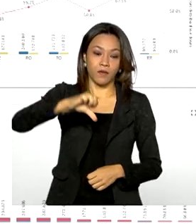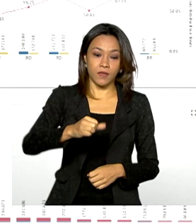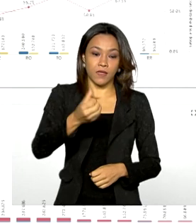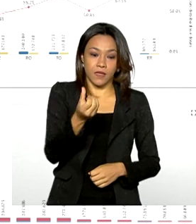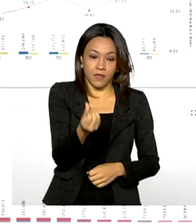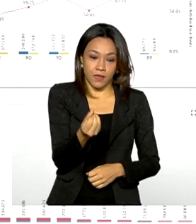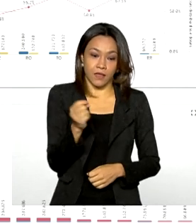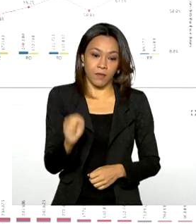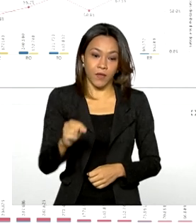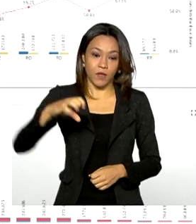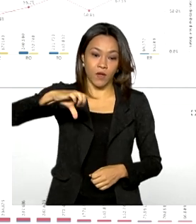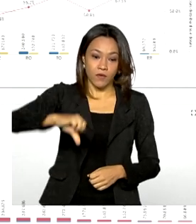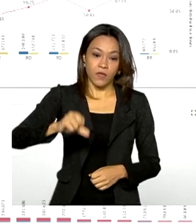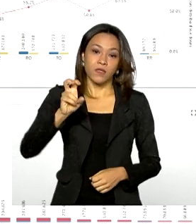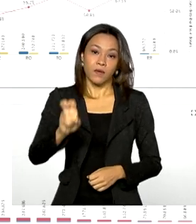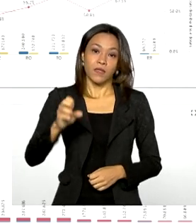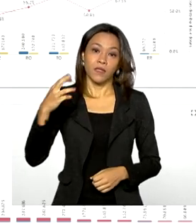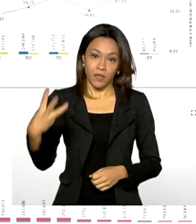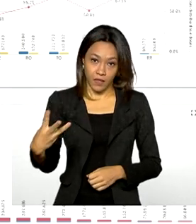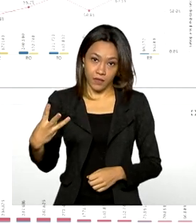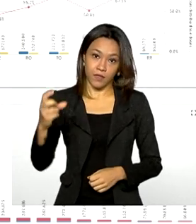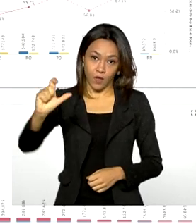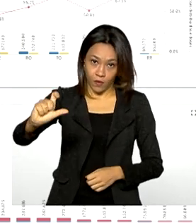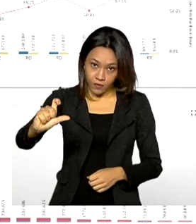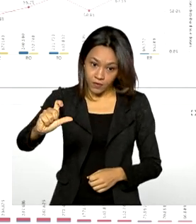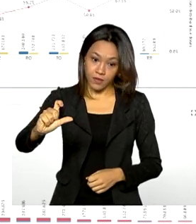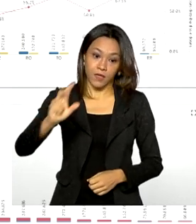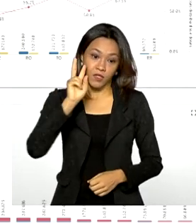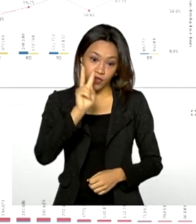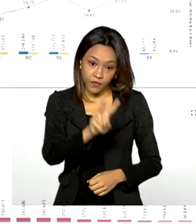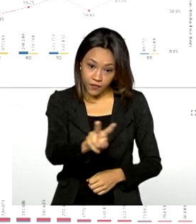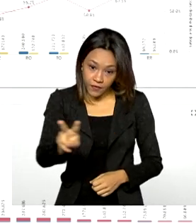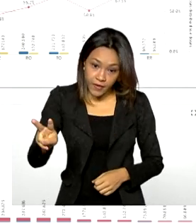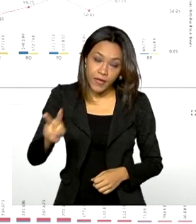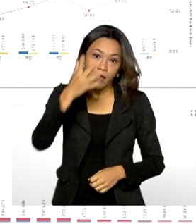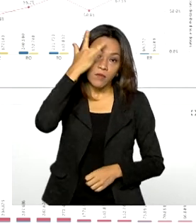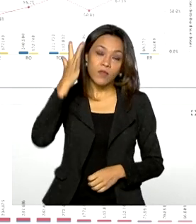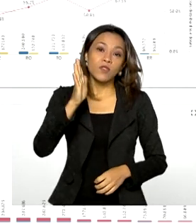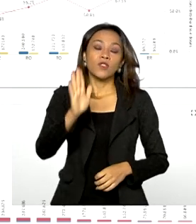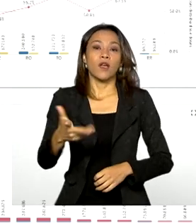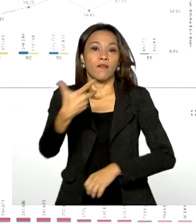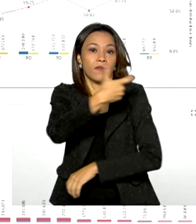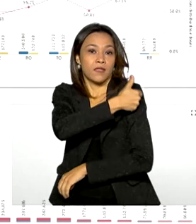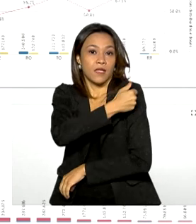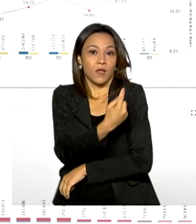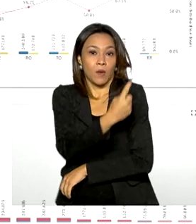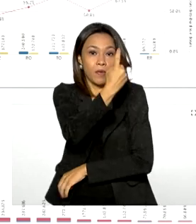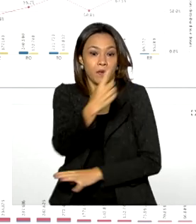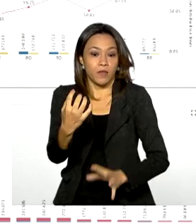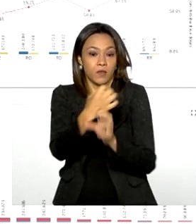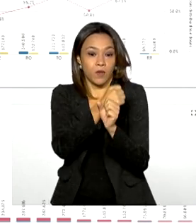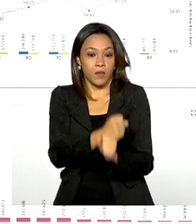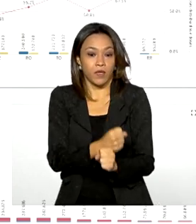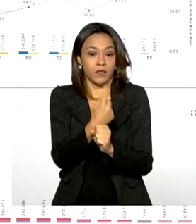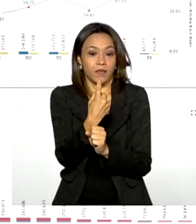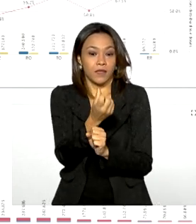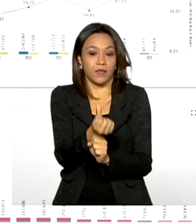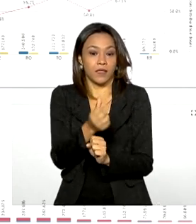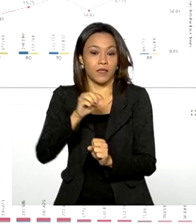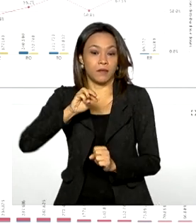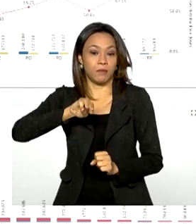953 doses. A gente pode ver que as pessoas vacinadas com a primeira dose somam 16 milhões